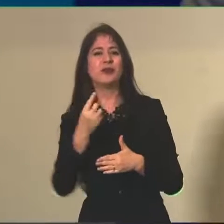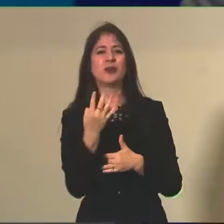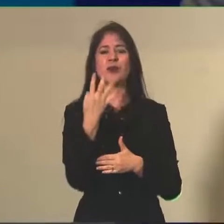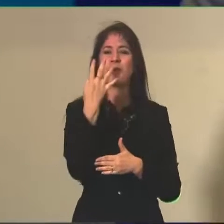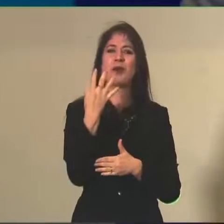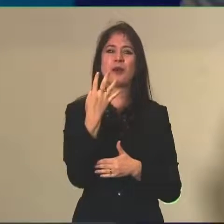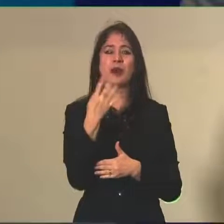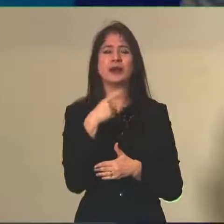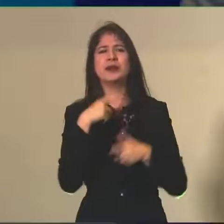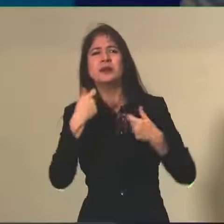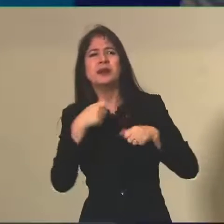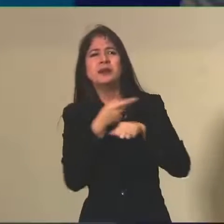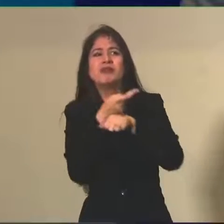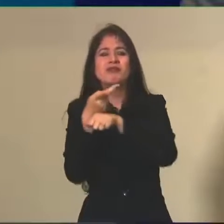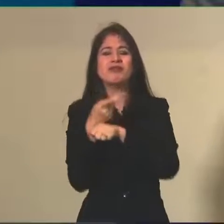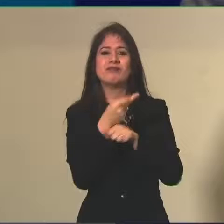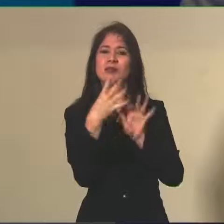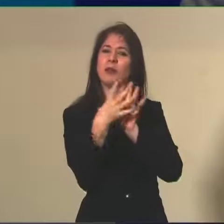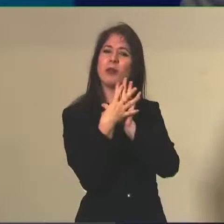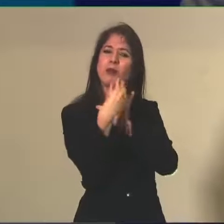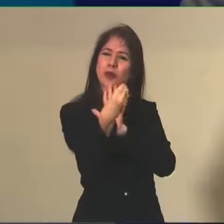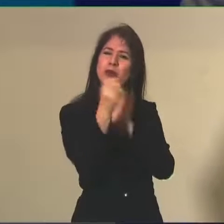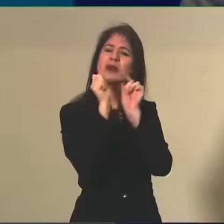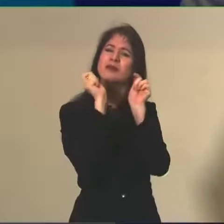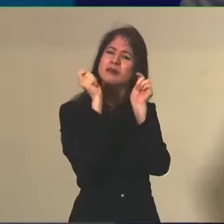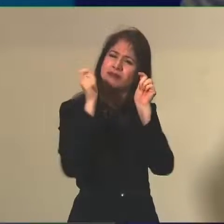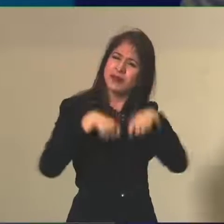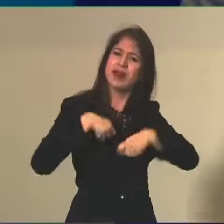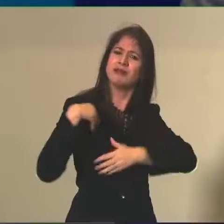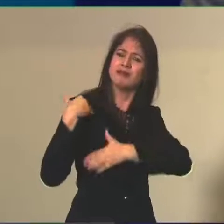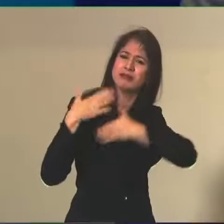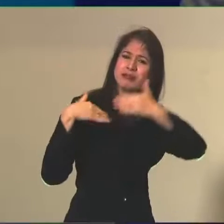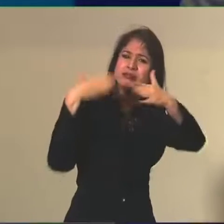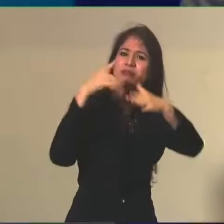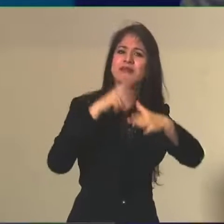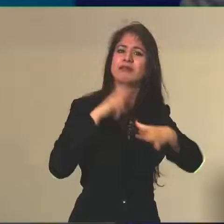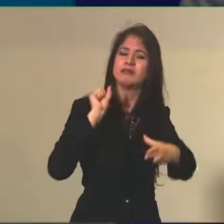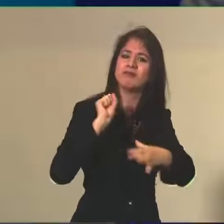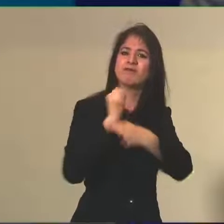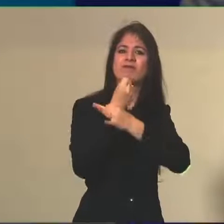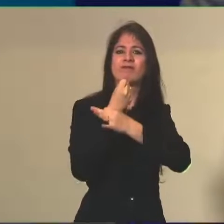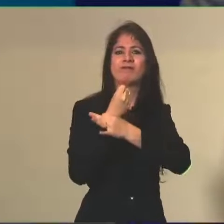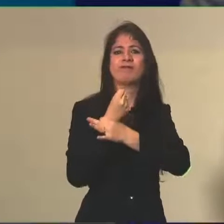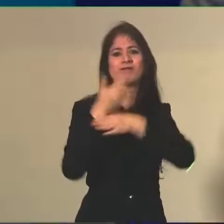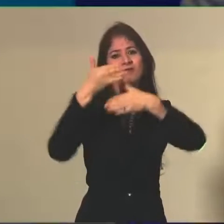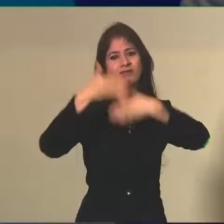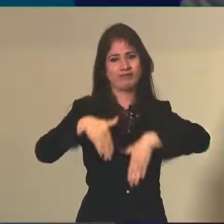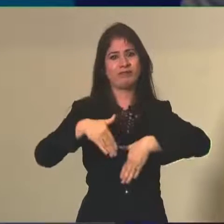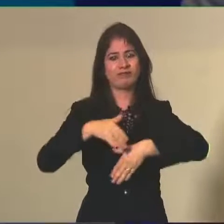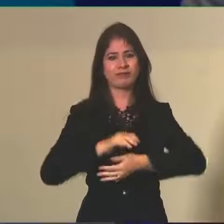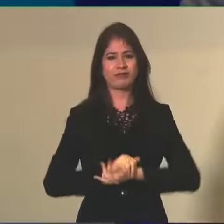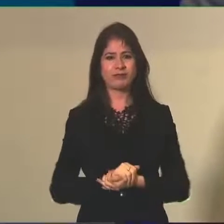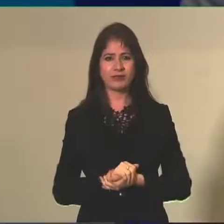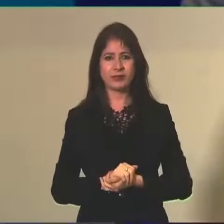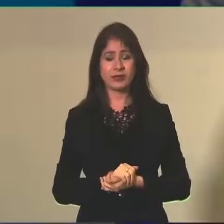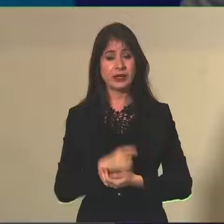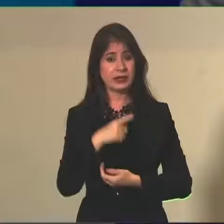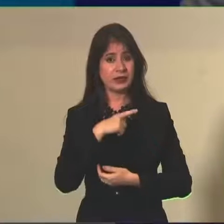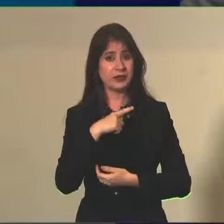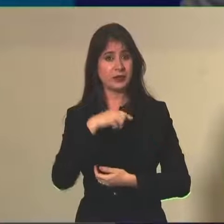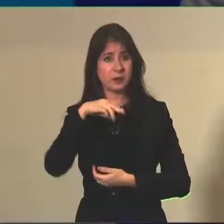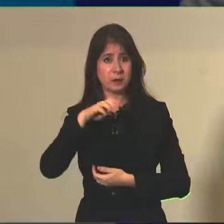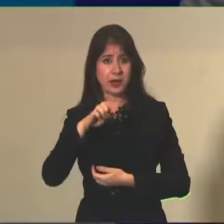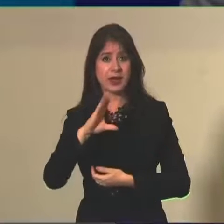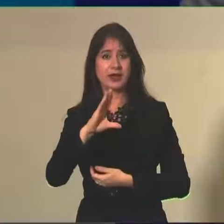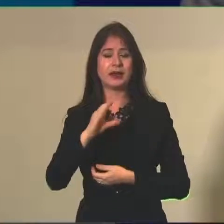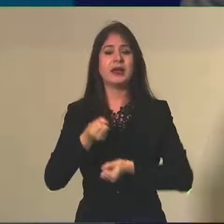se achar algum modelo que seja escalável, que tenha atratividade e que mantenha a segurança do exame. Então, só para dar um exemplo, no Ministério da Educação